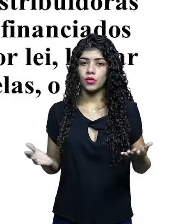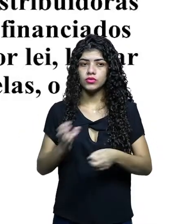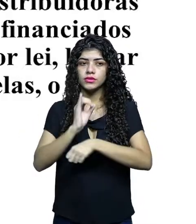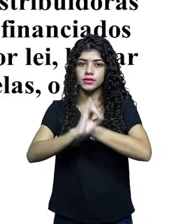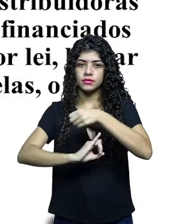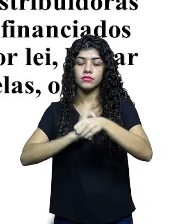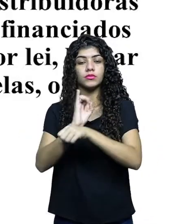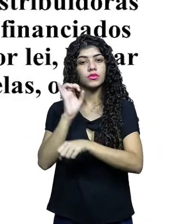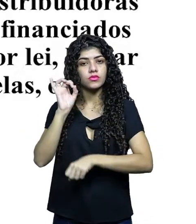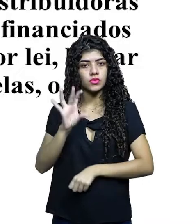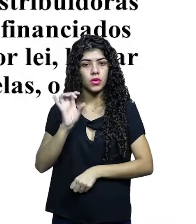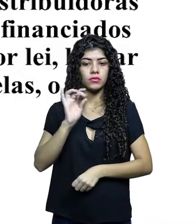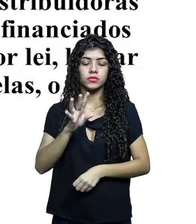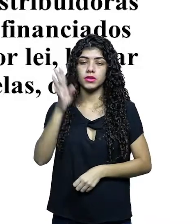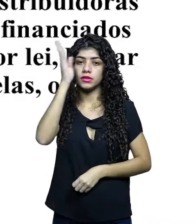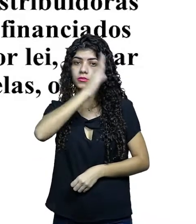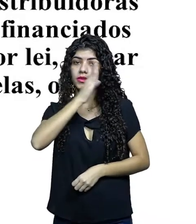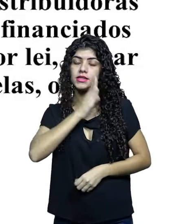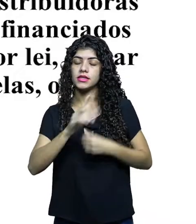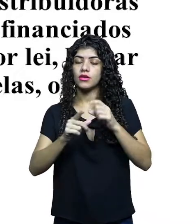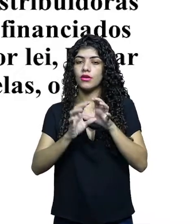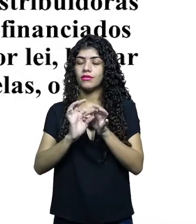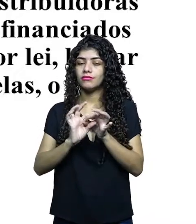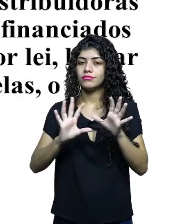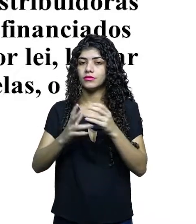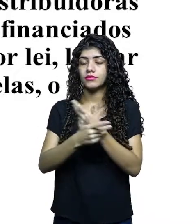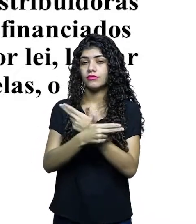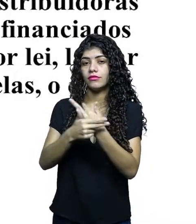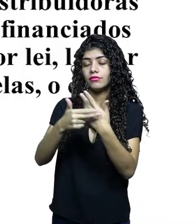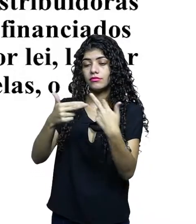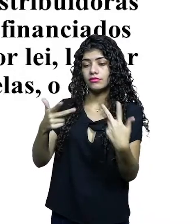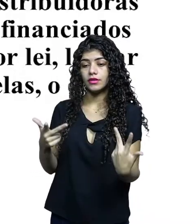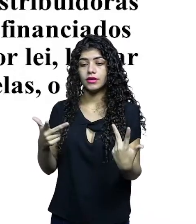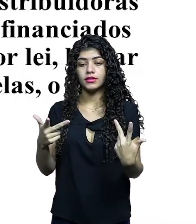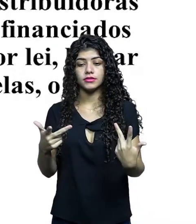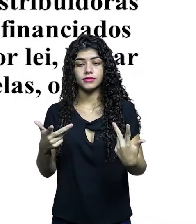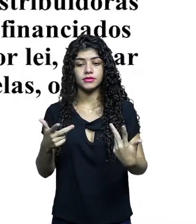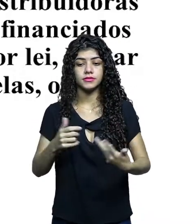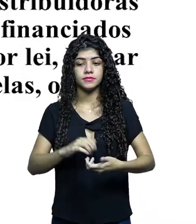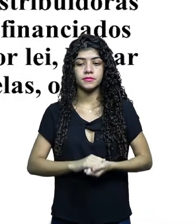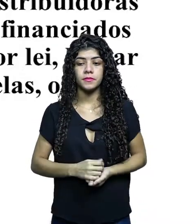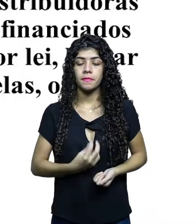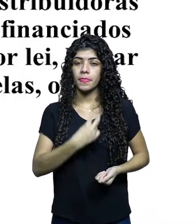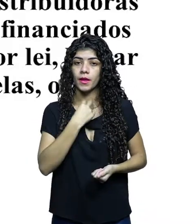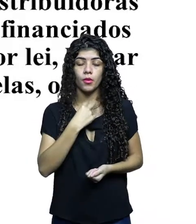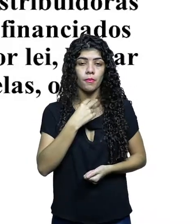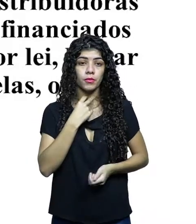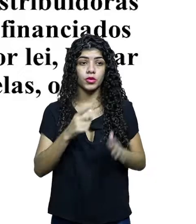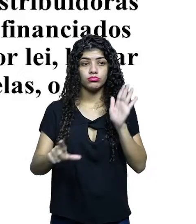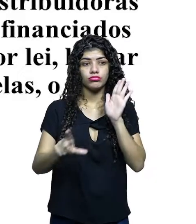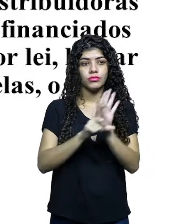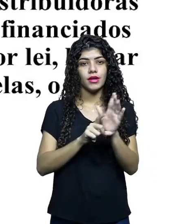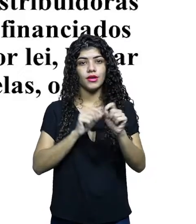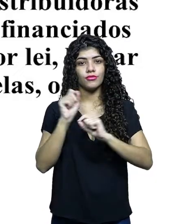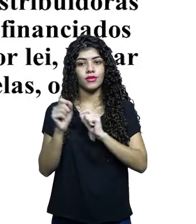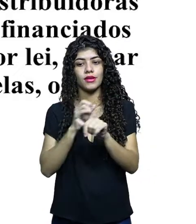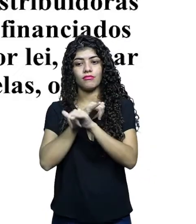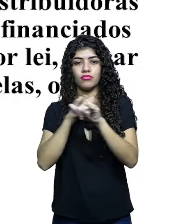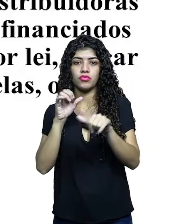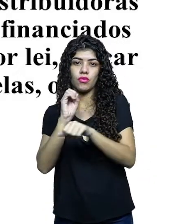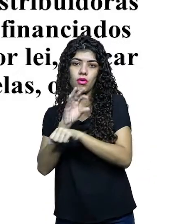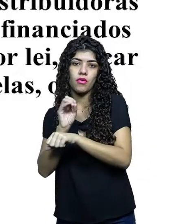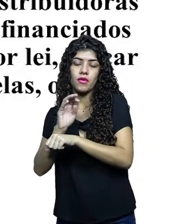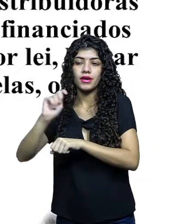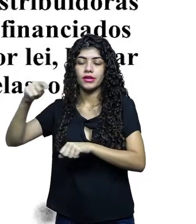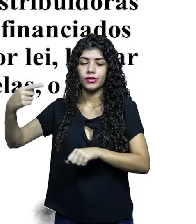digitais. No Brasil, as distribuidoras responsáveis por filmes financiados pelo FSA não podem, por lei, lançar